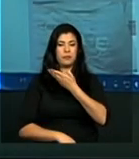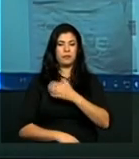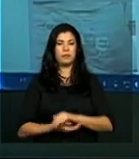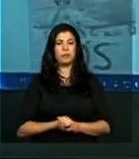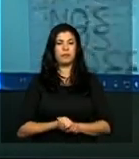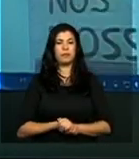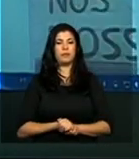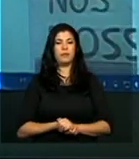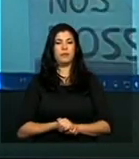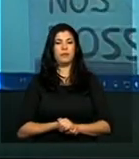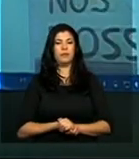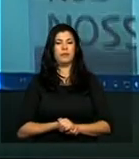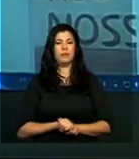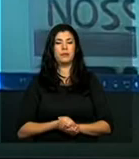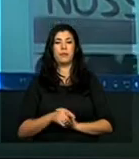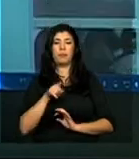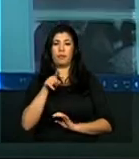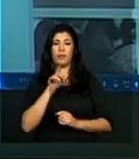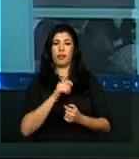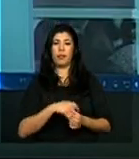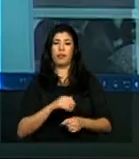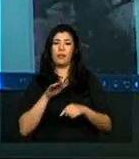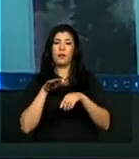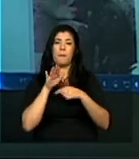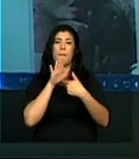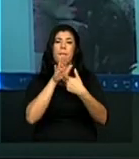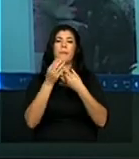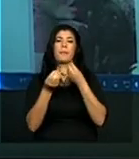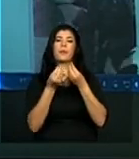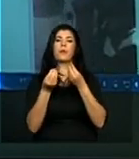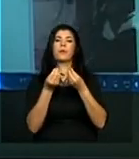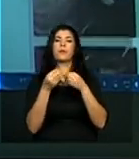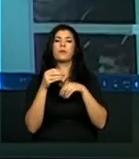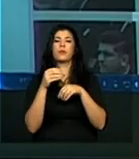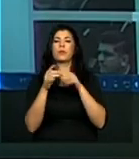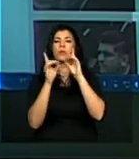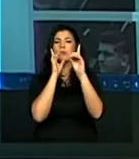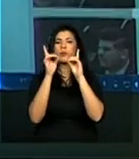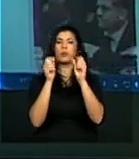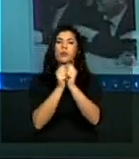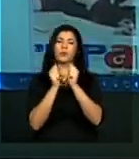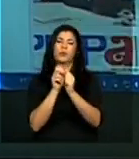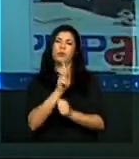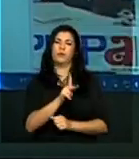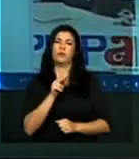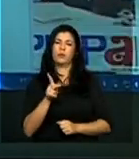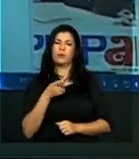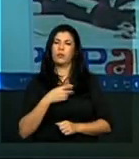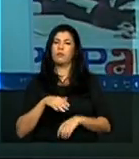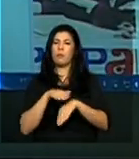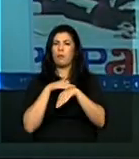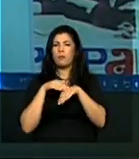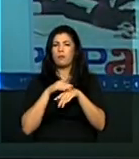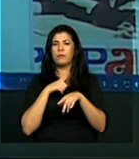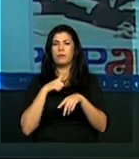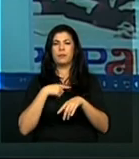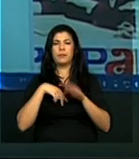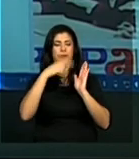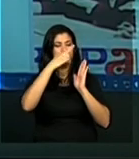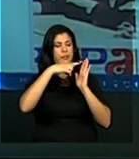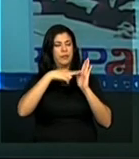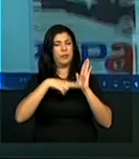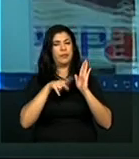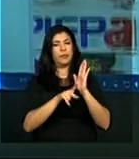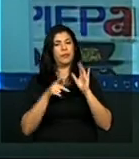É uma conversa com o professor. Então, as finalidades dessa sequência, as leituras que o